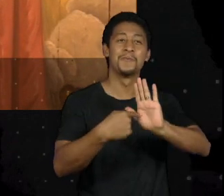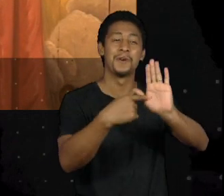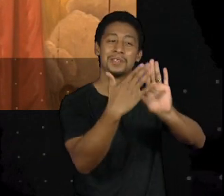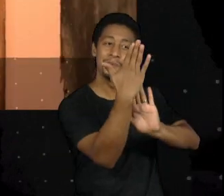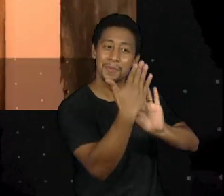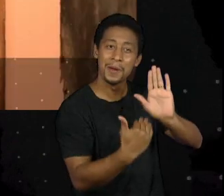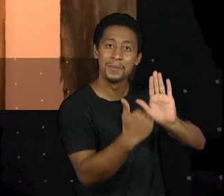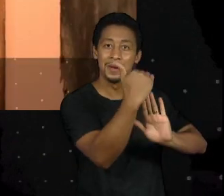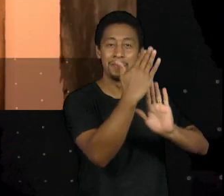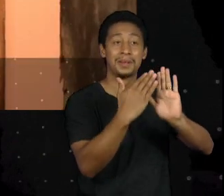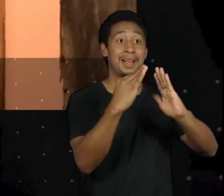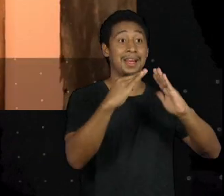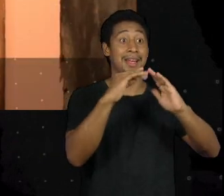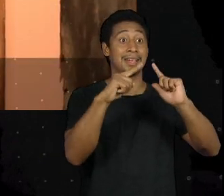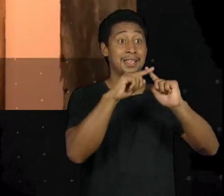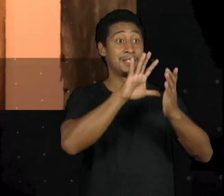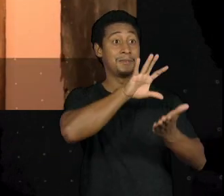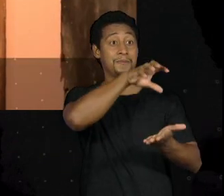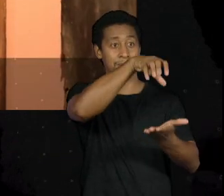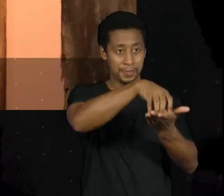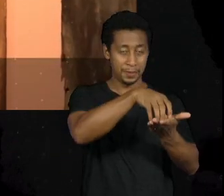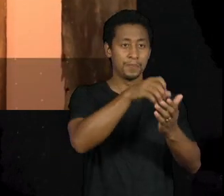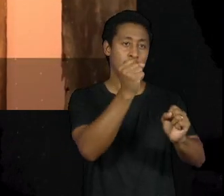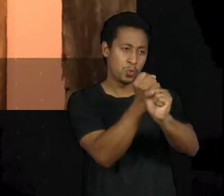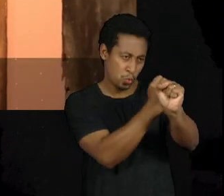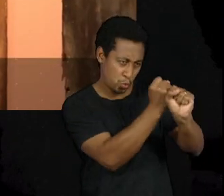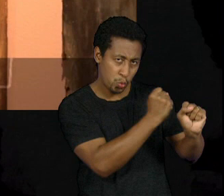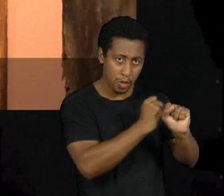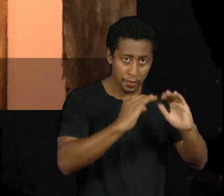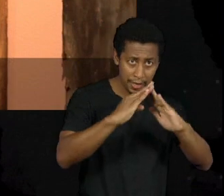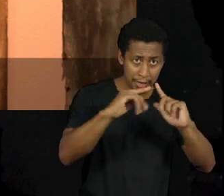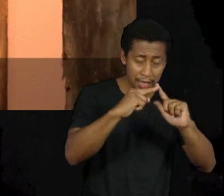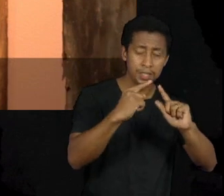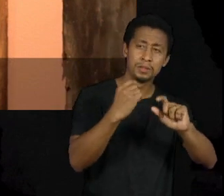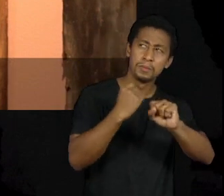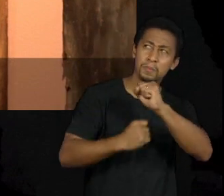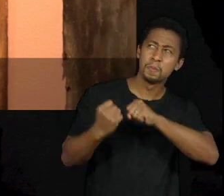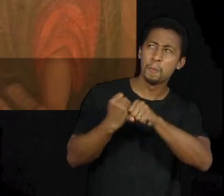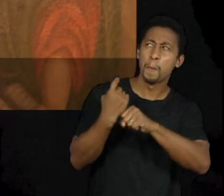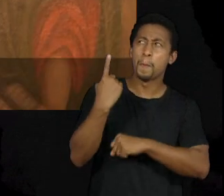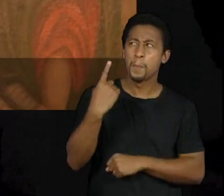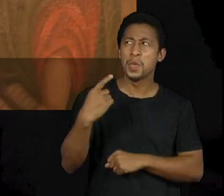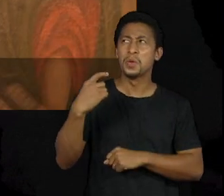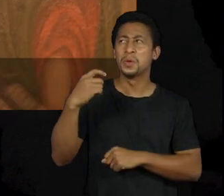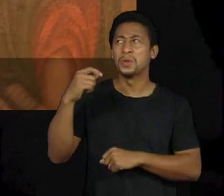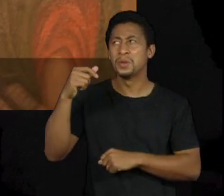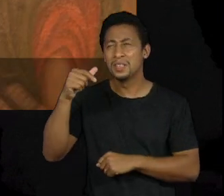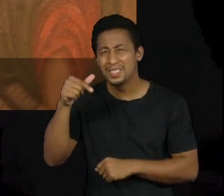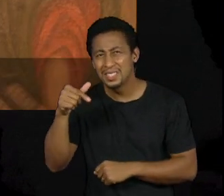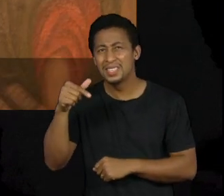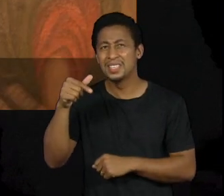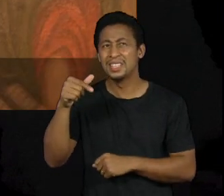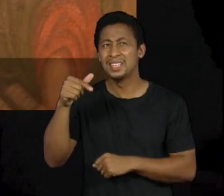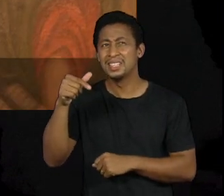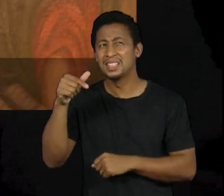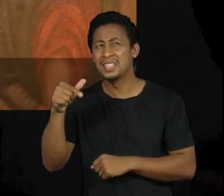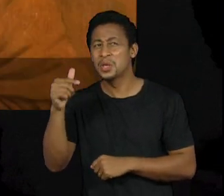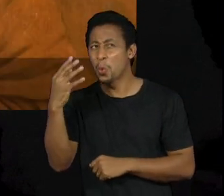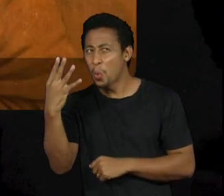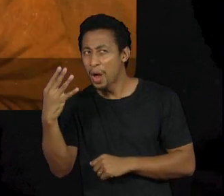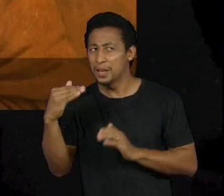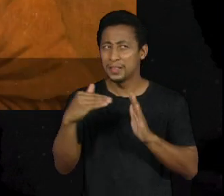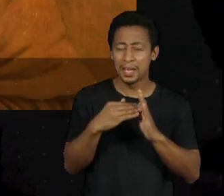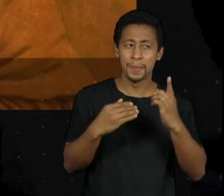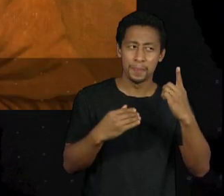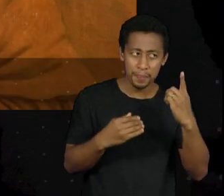que havia sido construída entre 1774 até 1780 e no amplo projeto de decoração ele